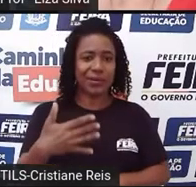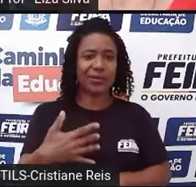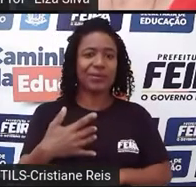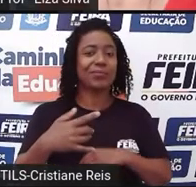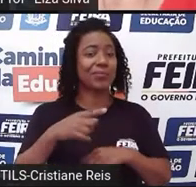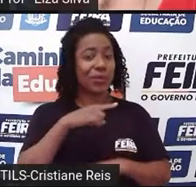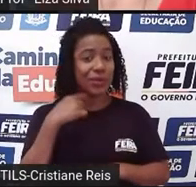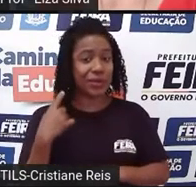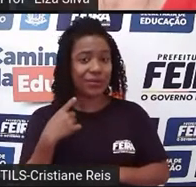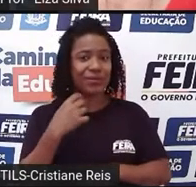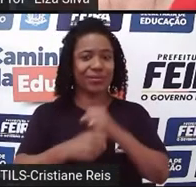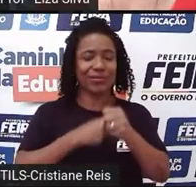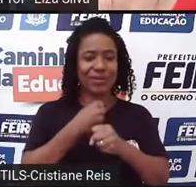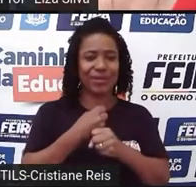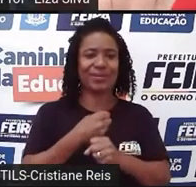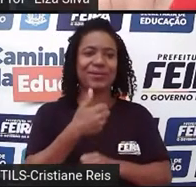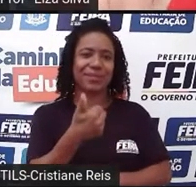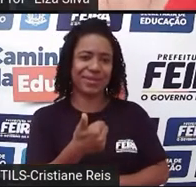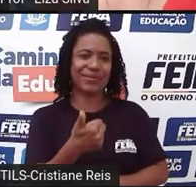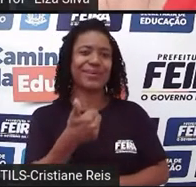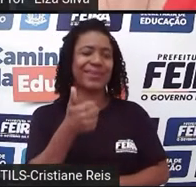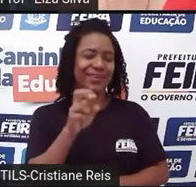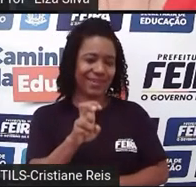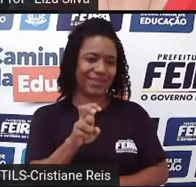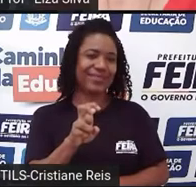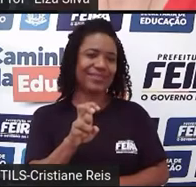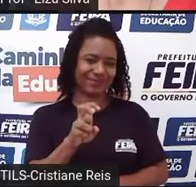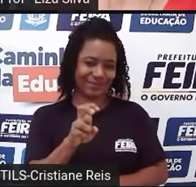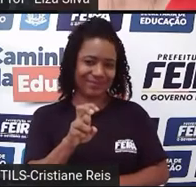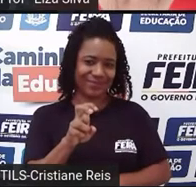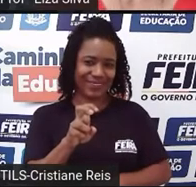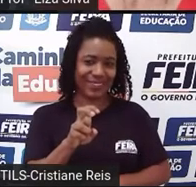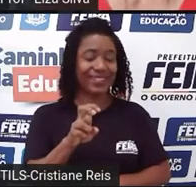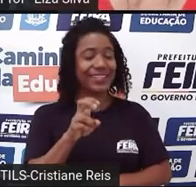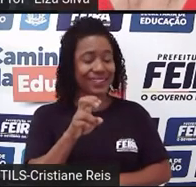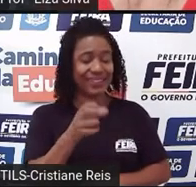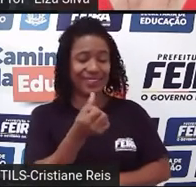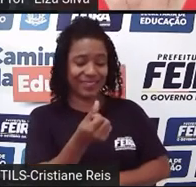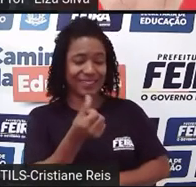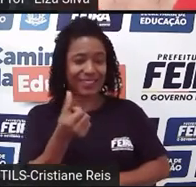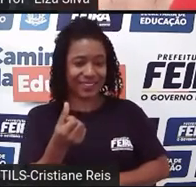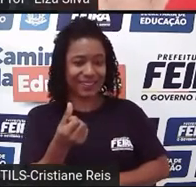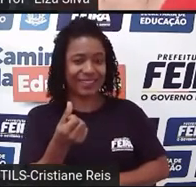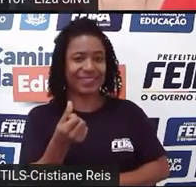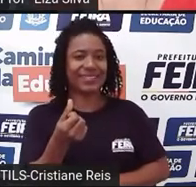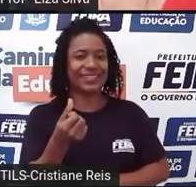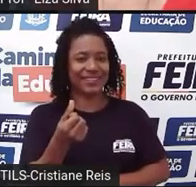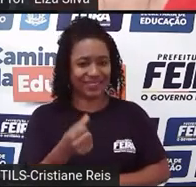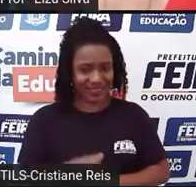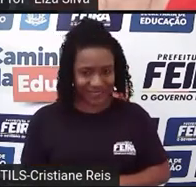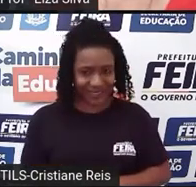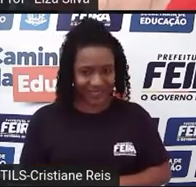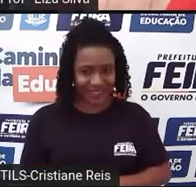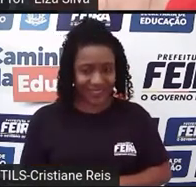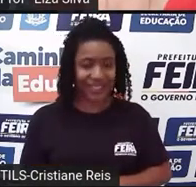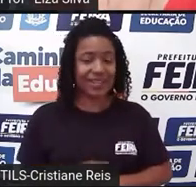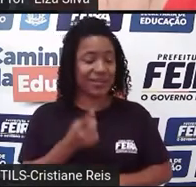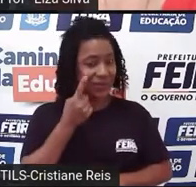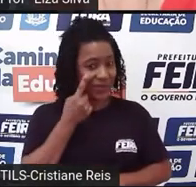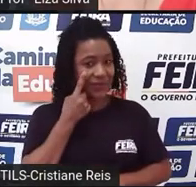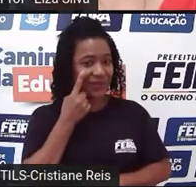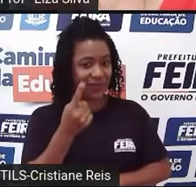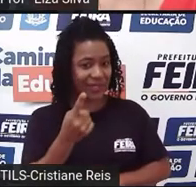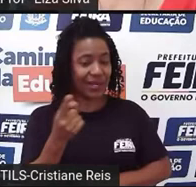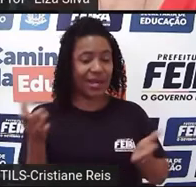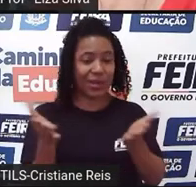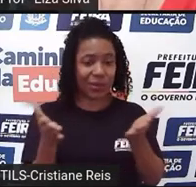Para conhecermos um pouco da história de William Shakespeare, vamos aproveitar a oportunidade para praticar o